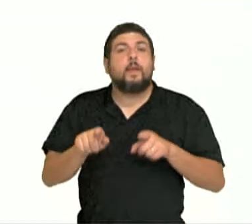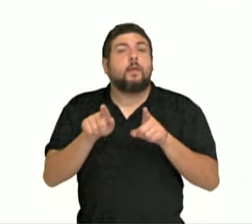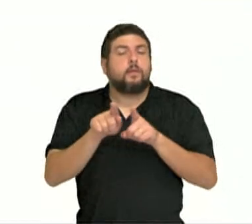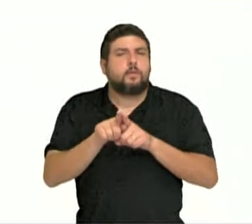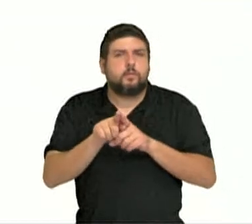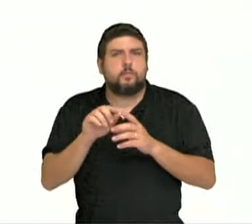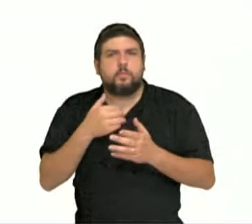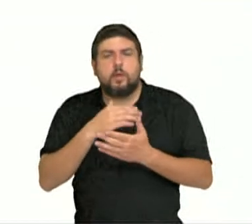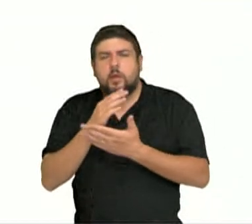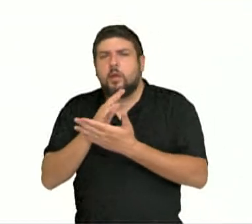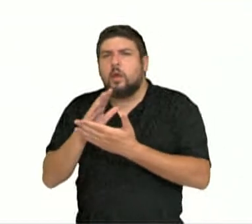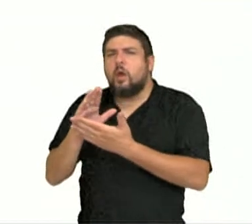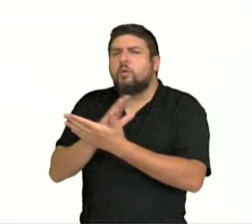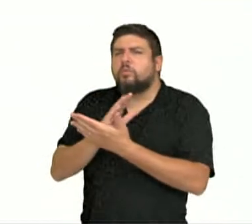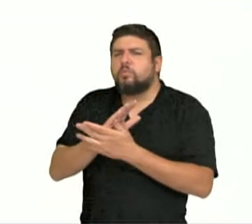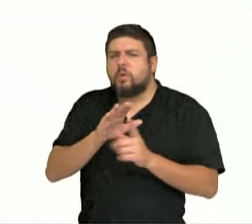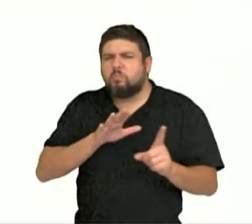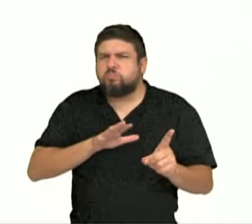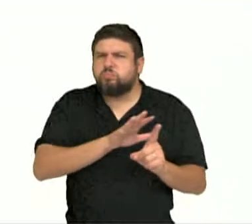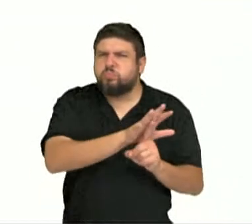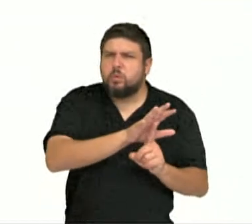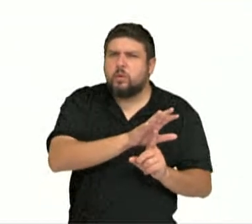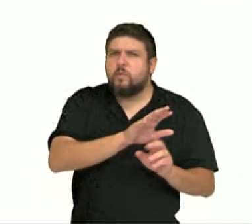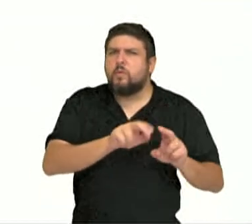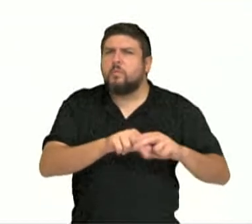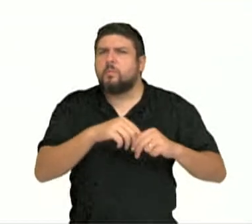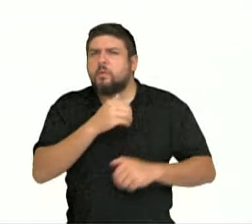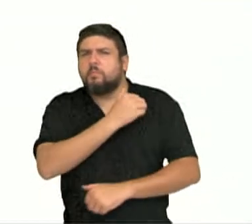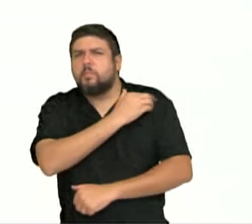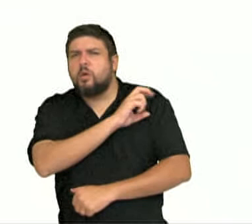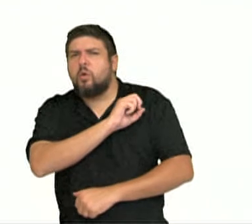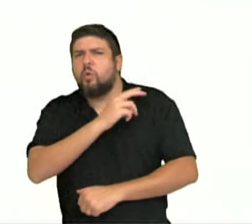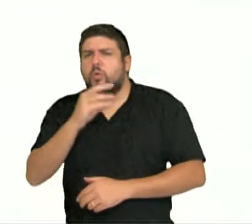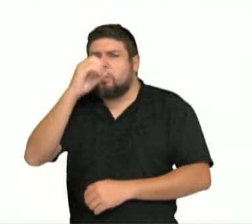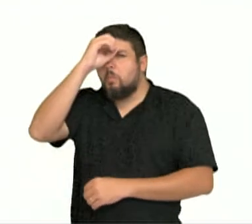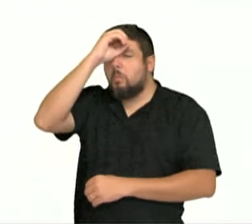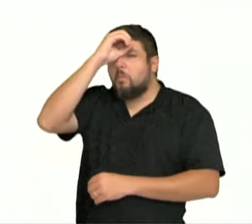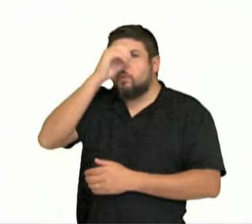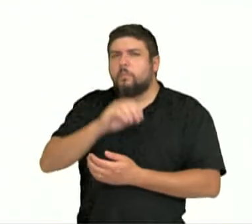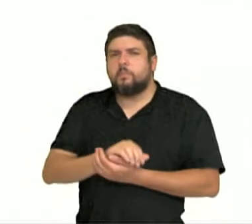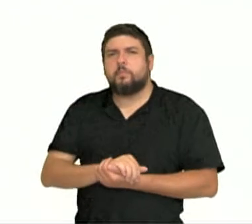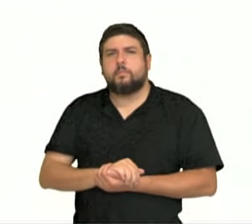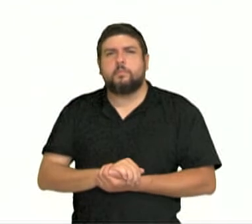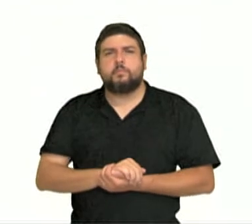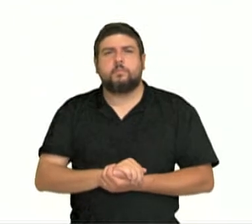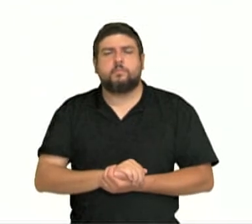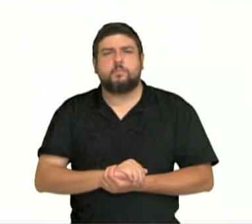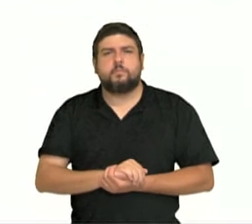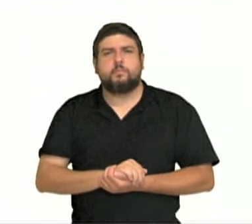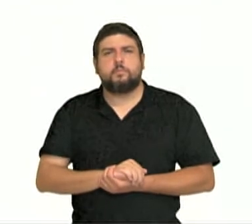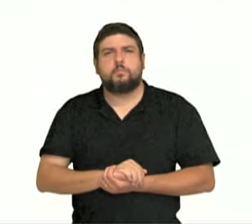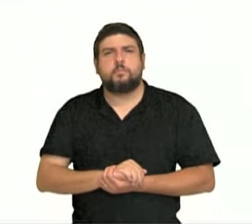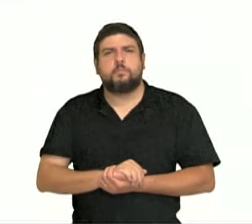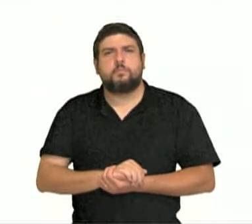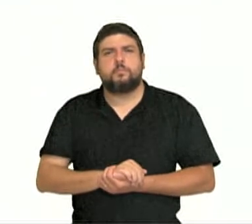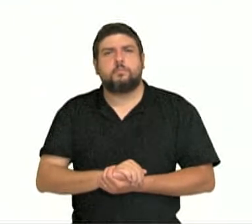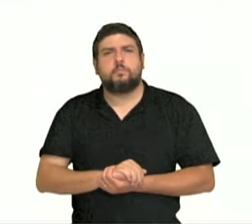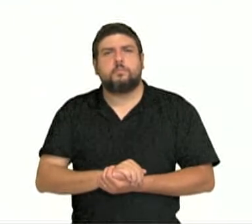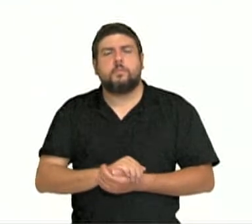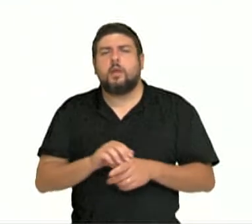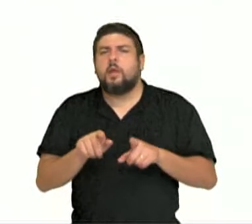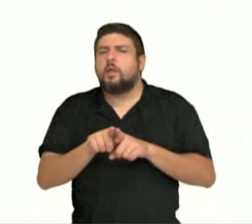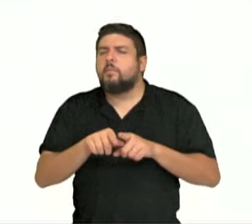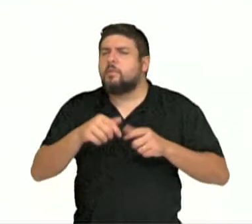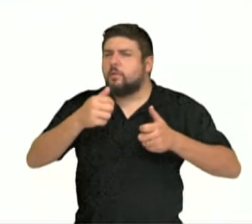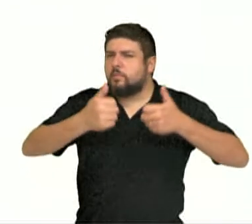perseguidos por preconceito ou até mesmo desconhecimento. Aí nós também falamos um pouquinho como que eu